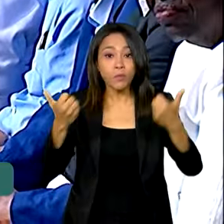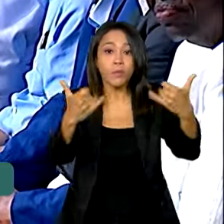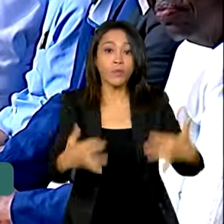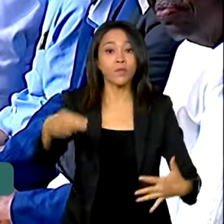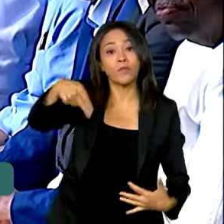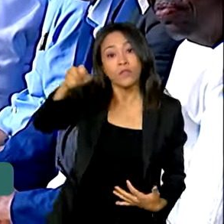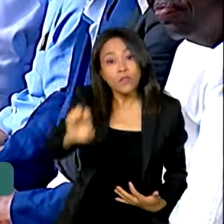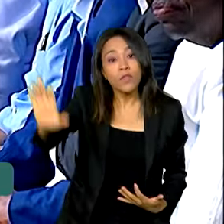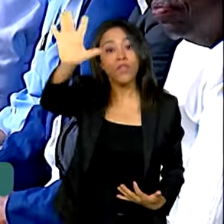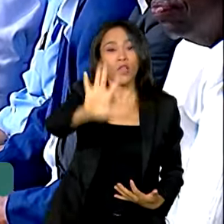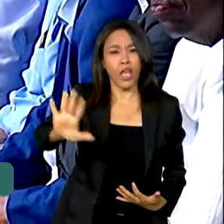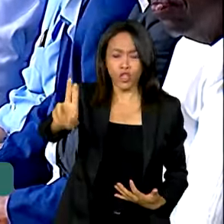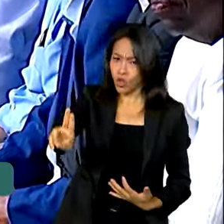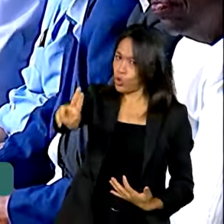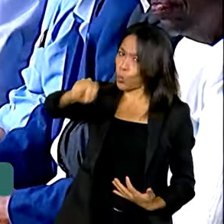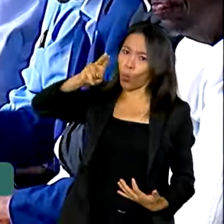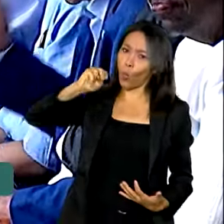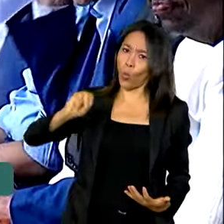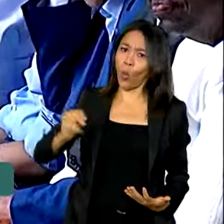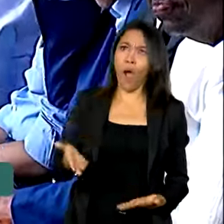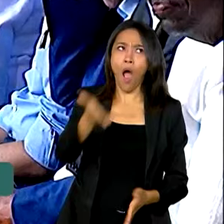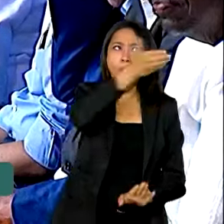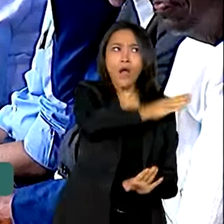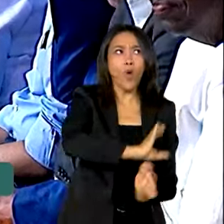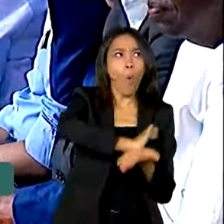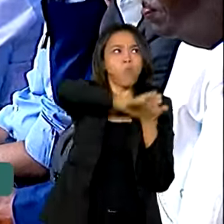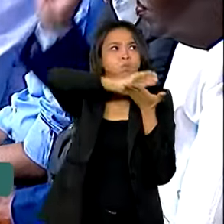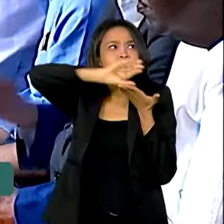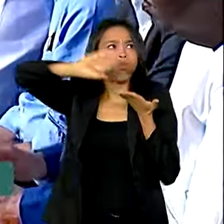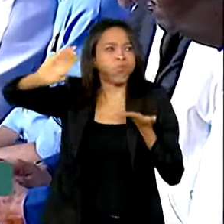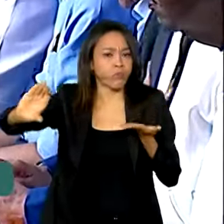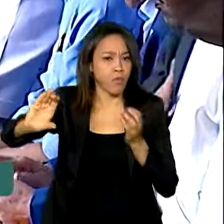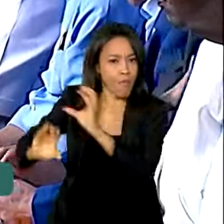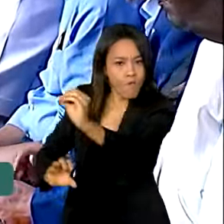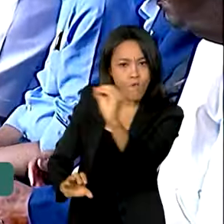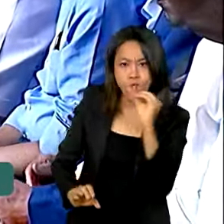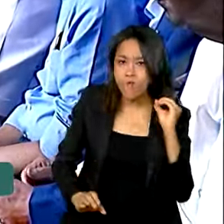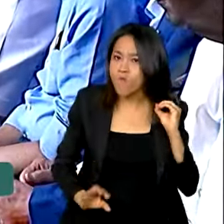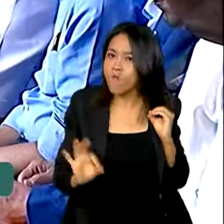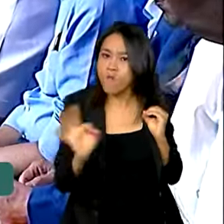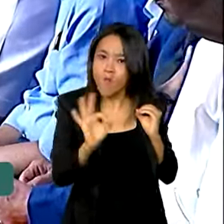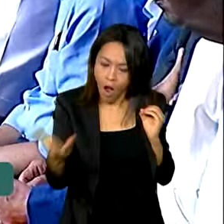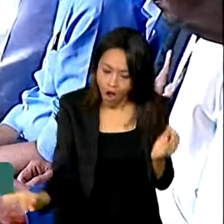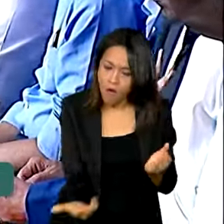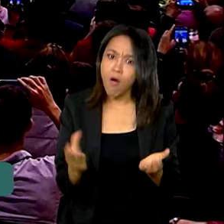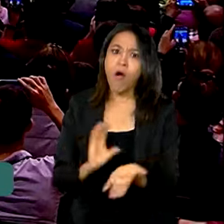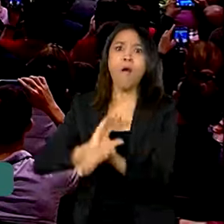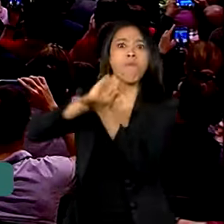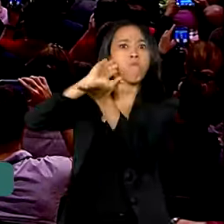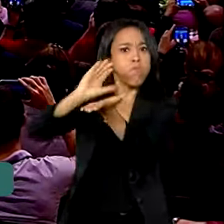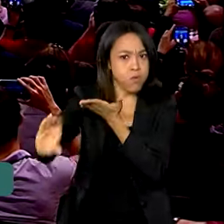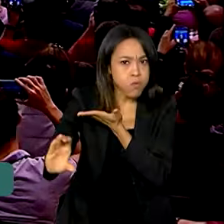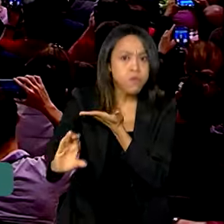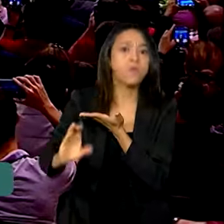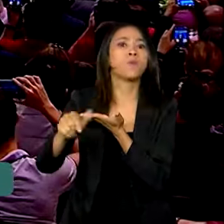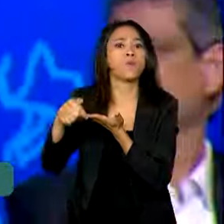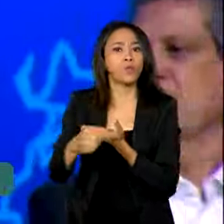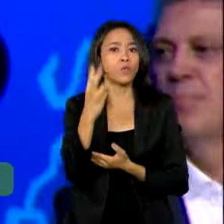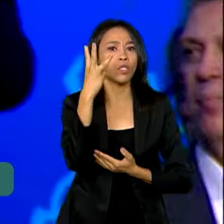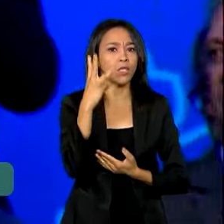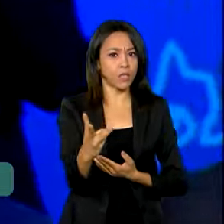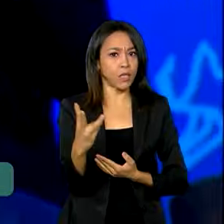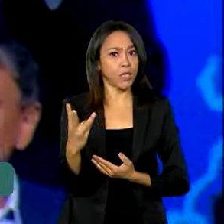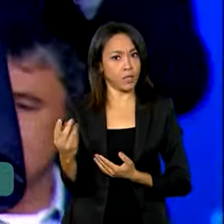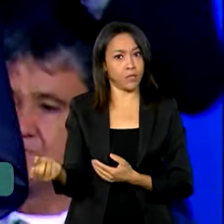nordeste nunca recebeu tantos recursos e investimentos do governo federal, como nos seus três